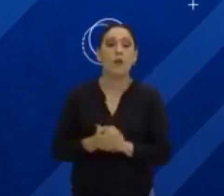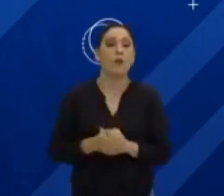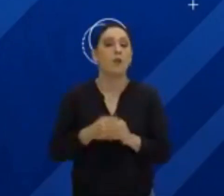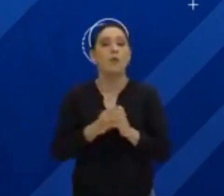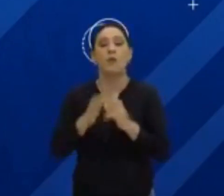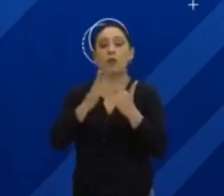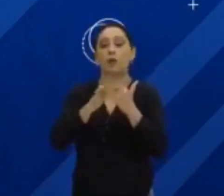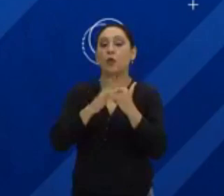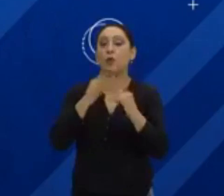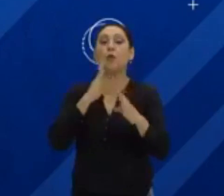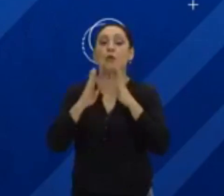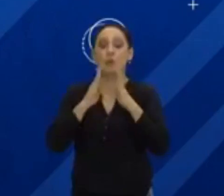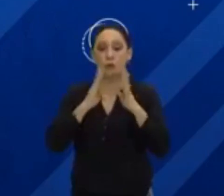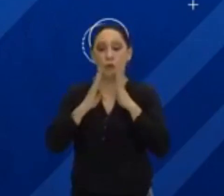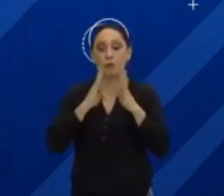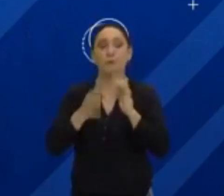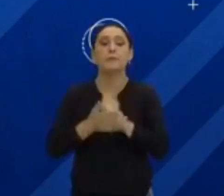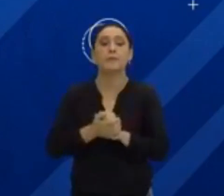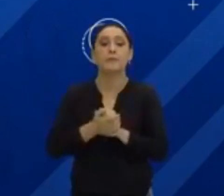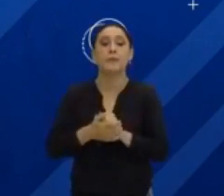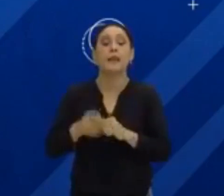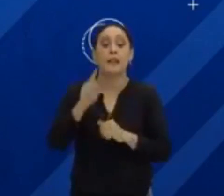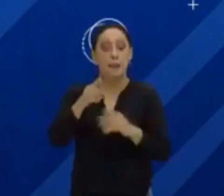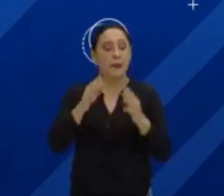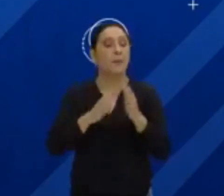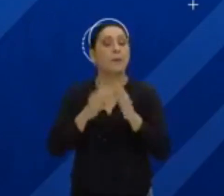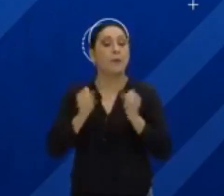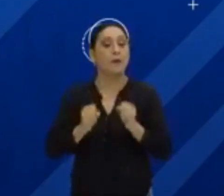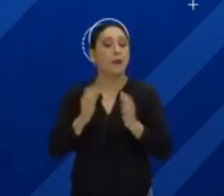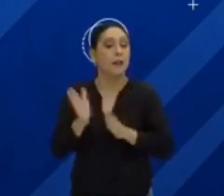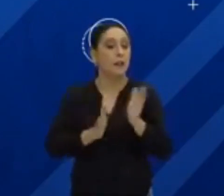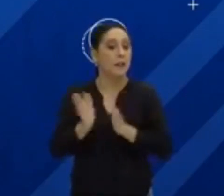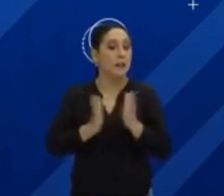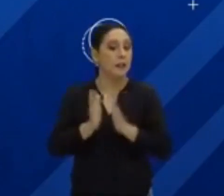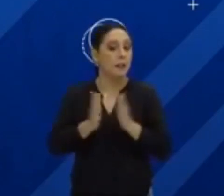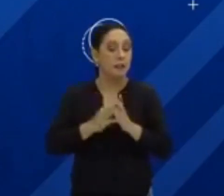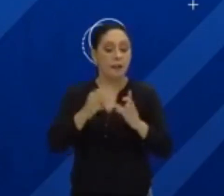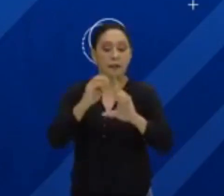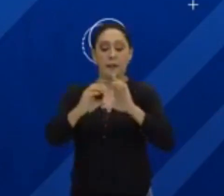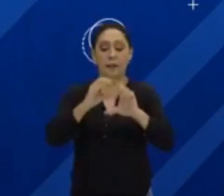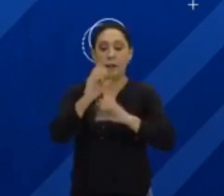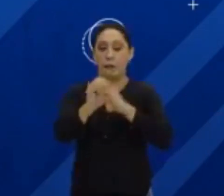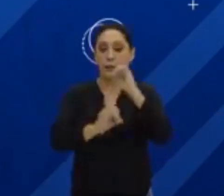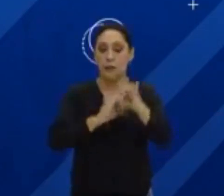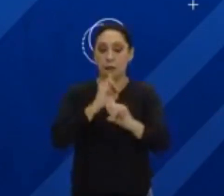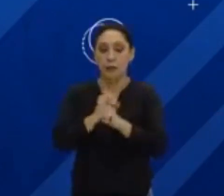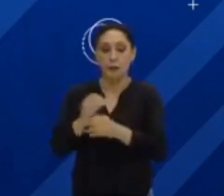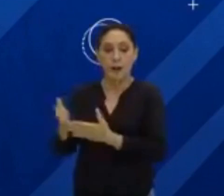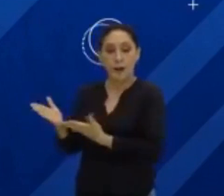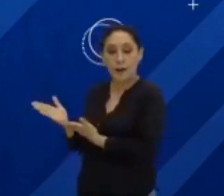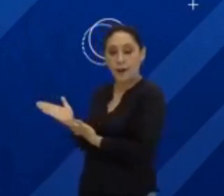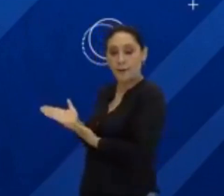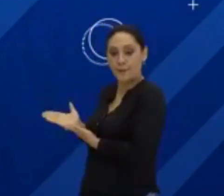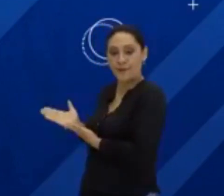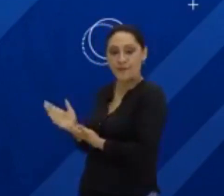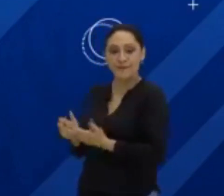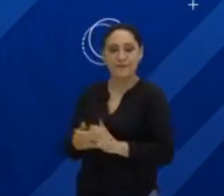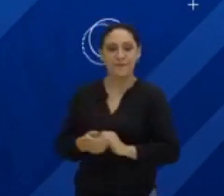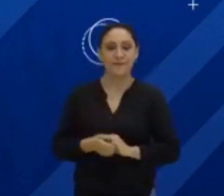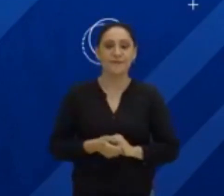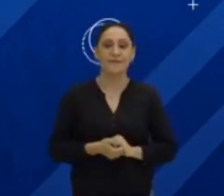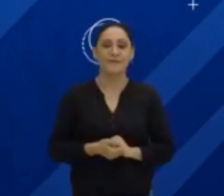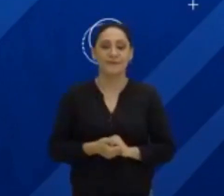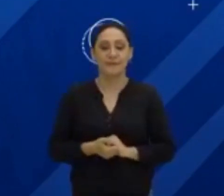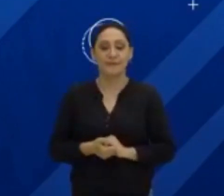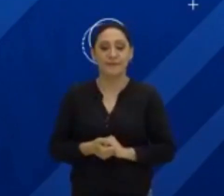página do Facebook. Você pode acessar pela TV online no www.portalcultura